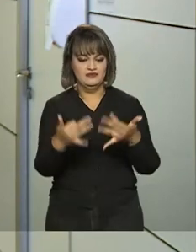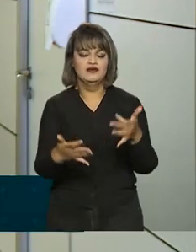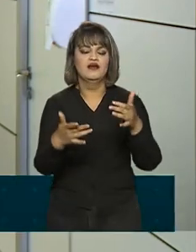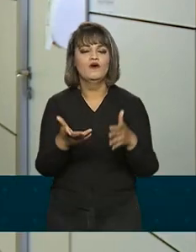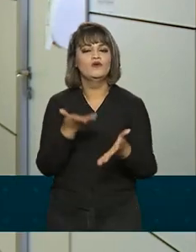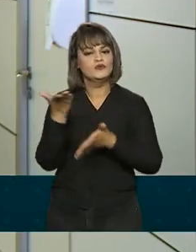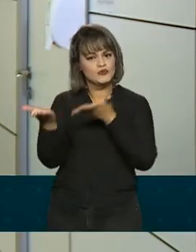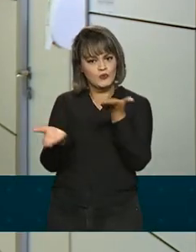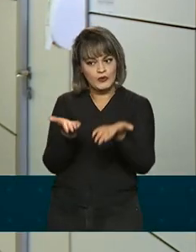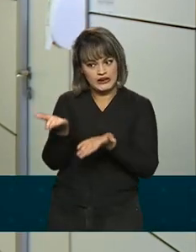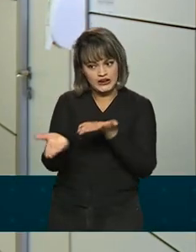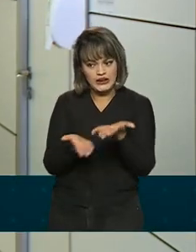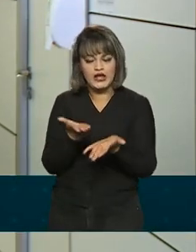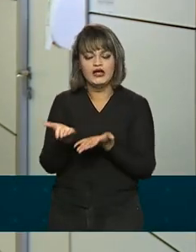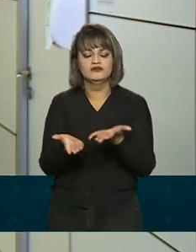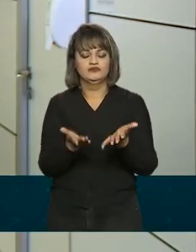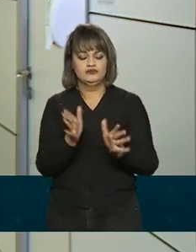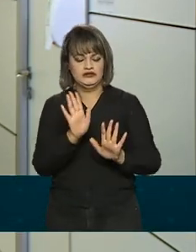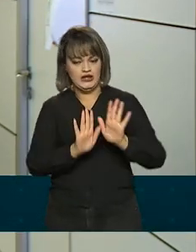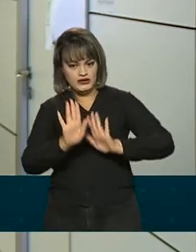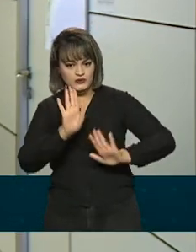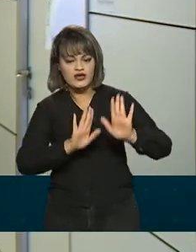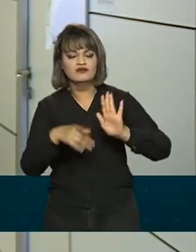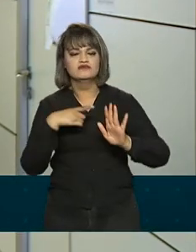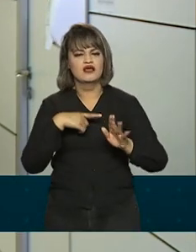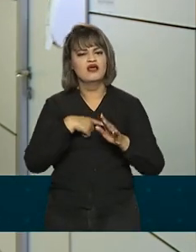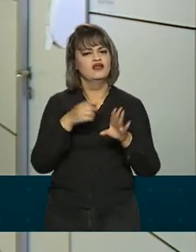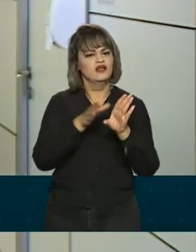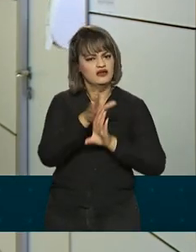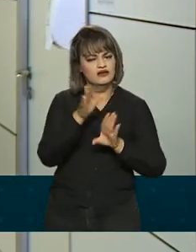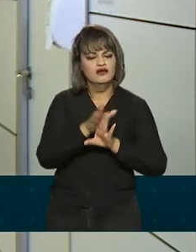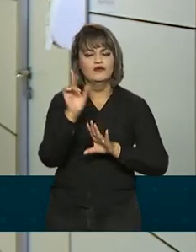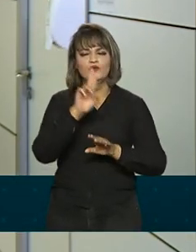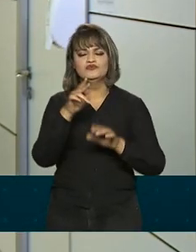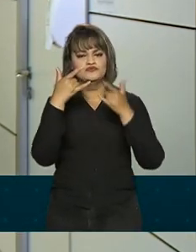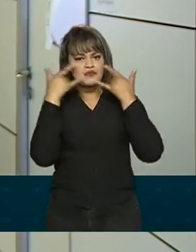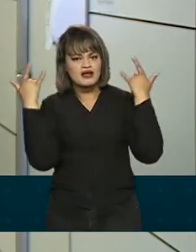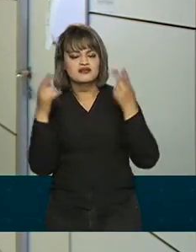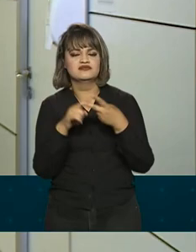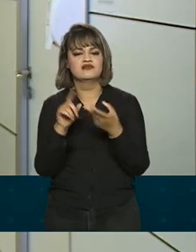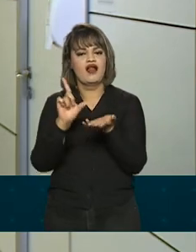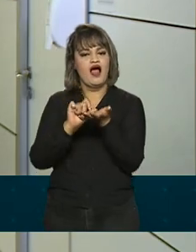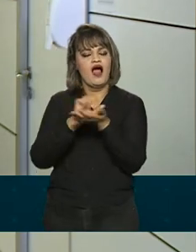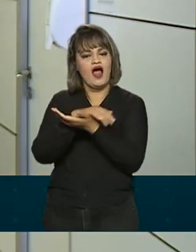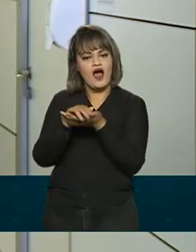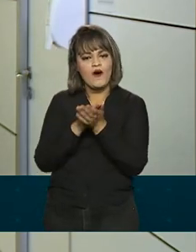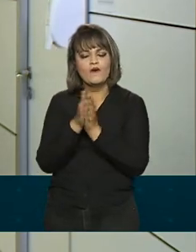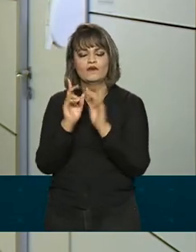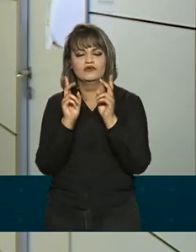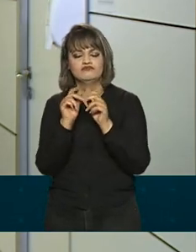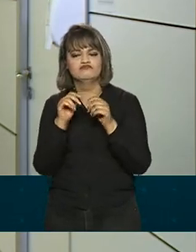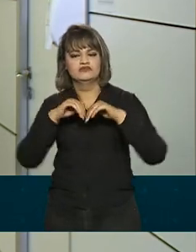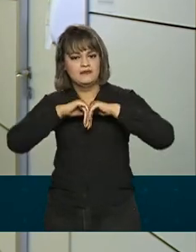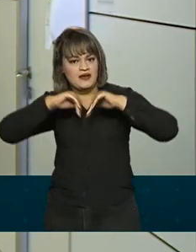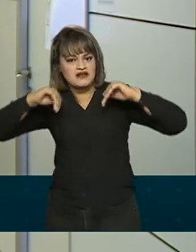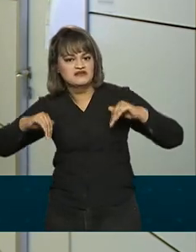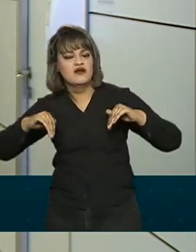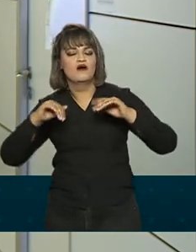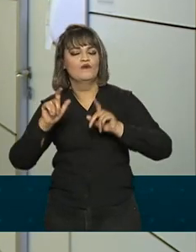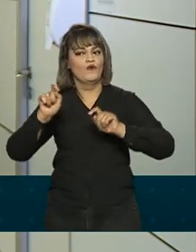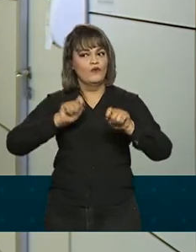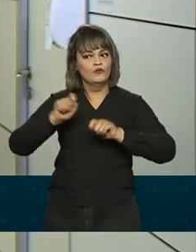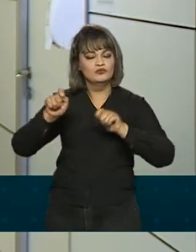continuam a ser tomados e, ali, vão ter as outras instruções, uso de máscaras, álcool, separação e etc., o